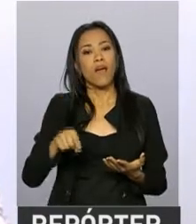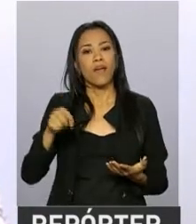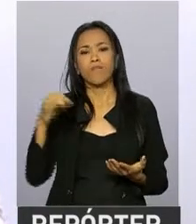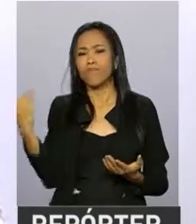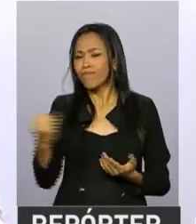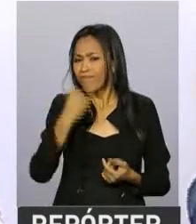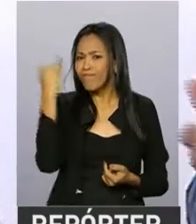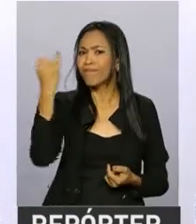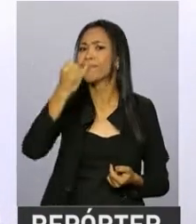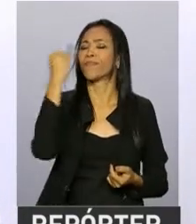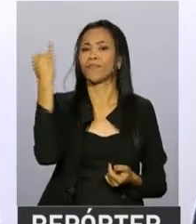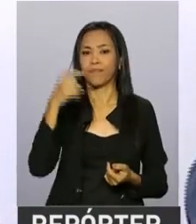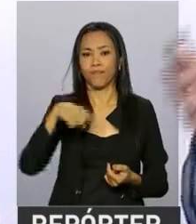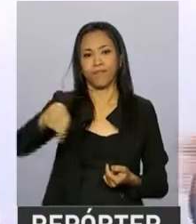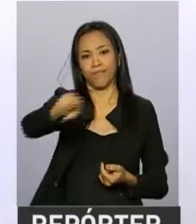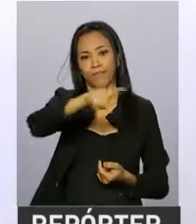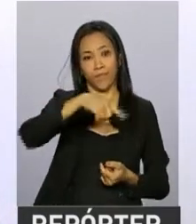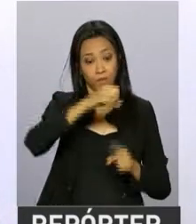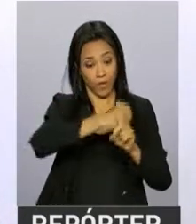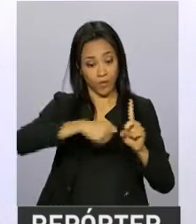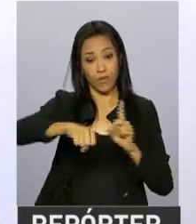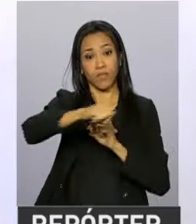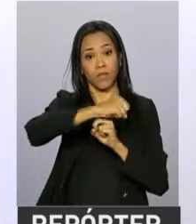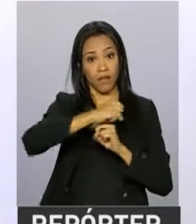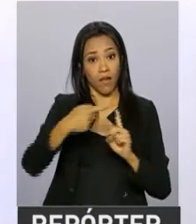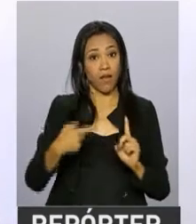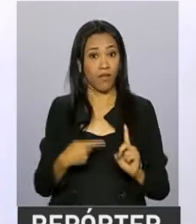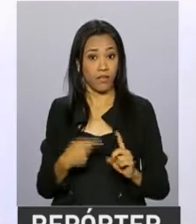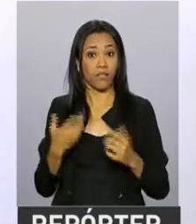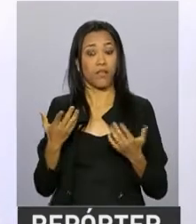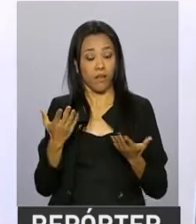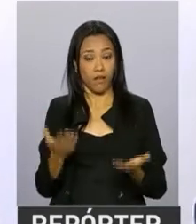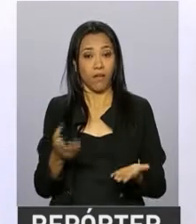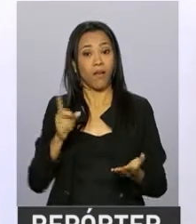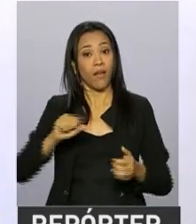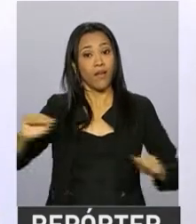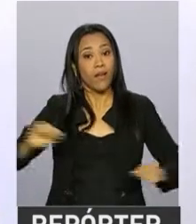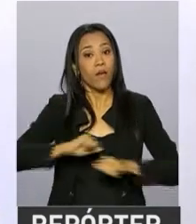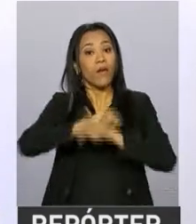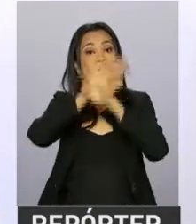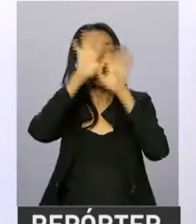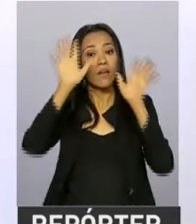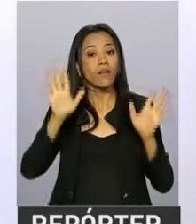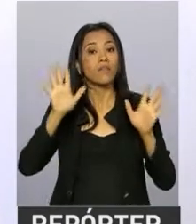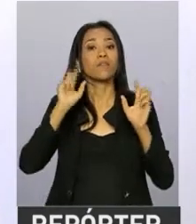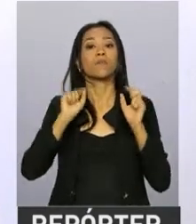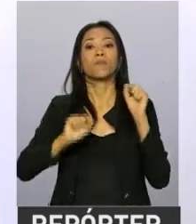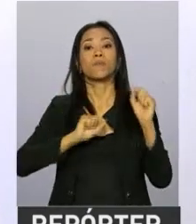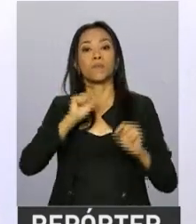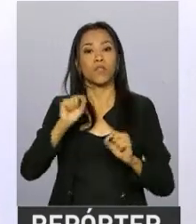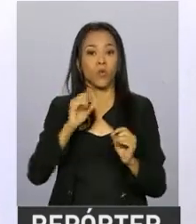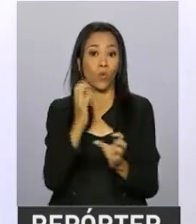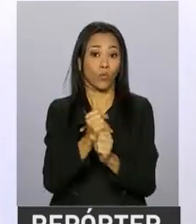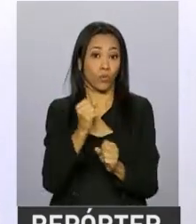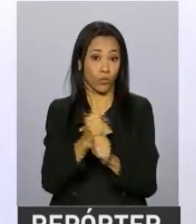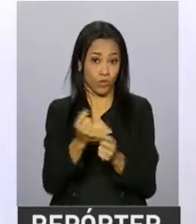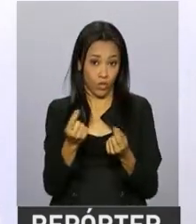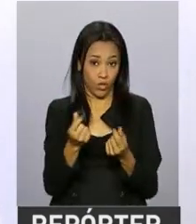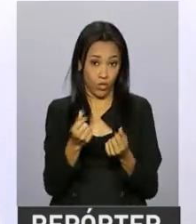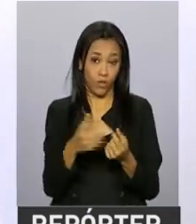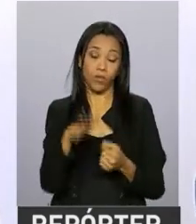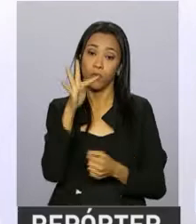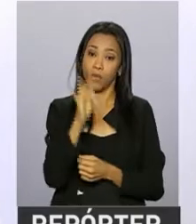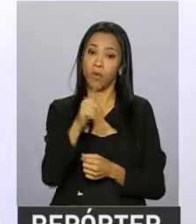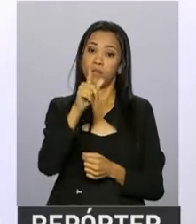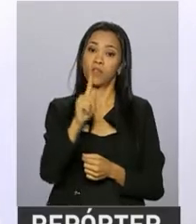muito importante, mas para a sociedade, de uma maneira geral, é transparência com relação aos recursos do Fundo de Garantia e